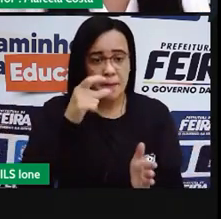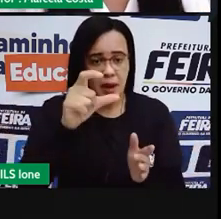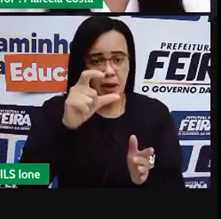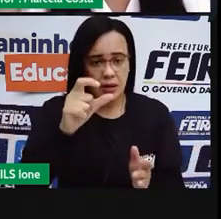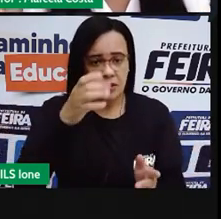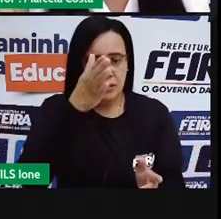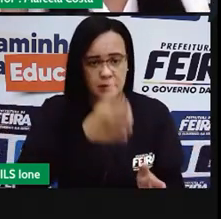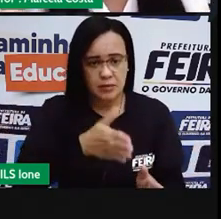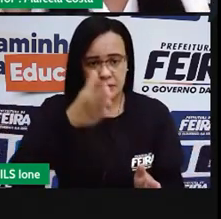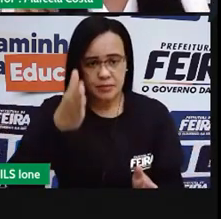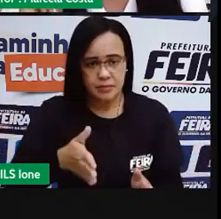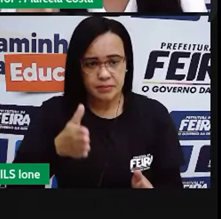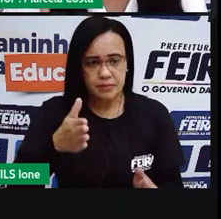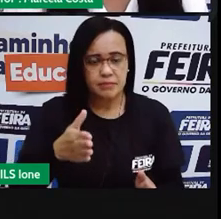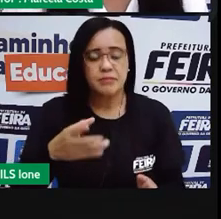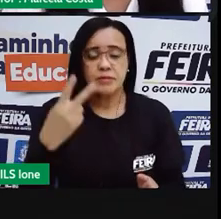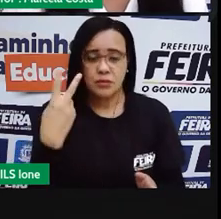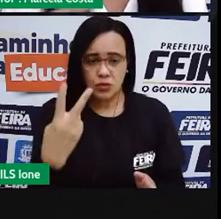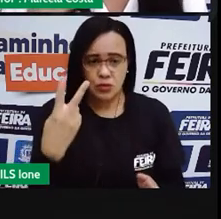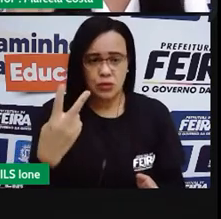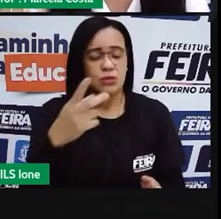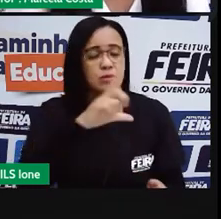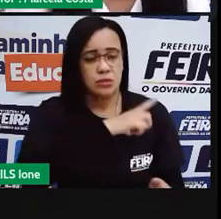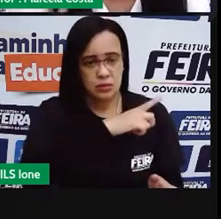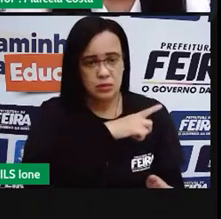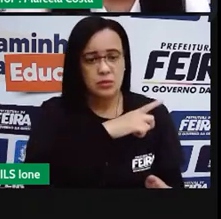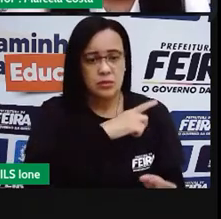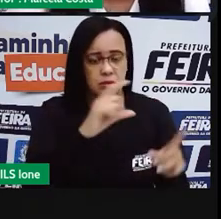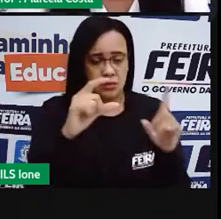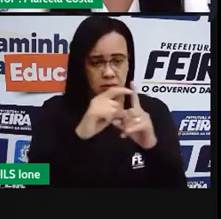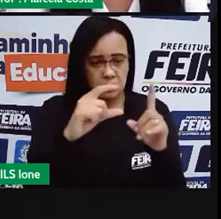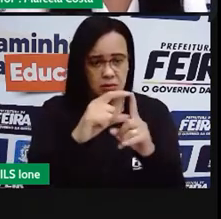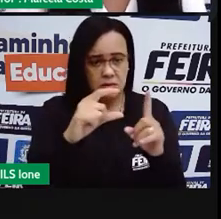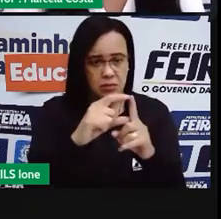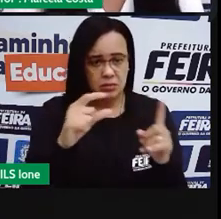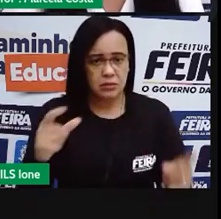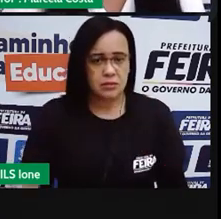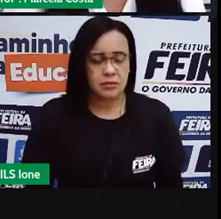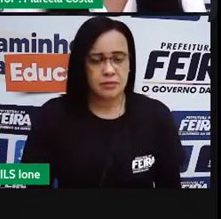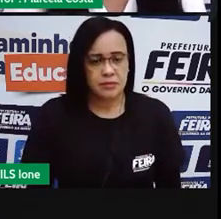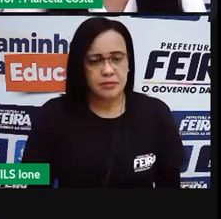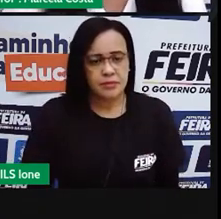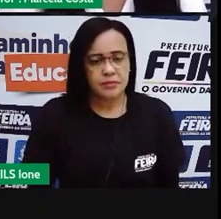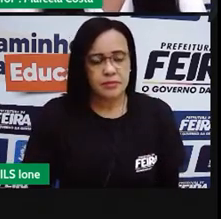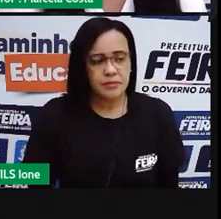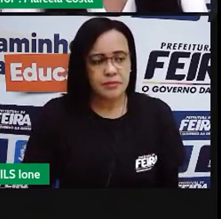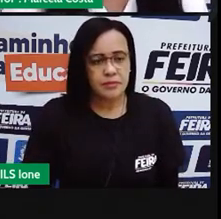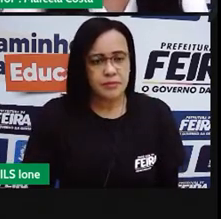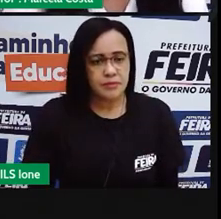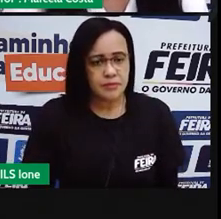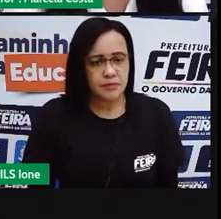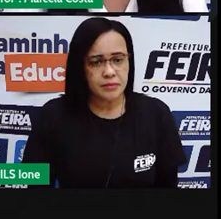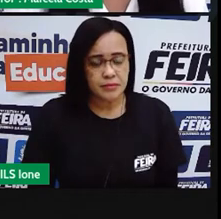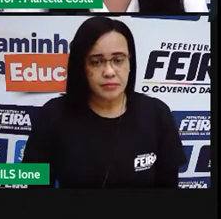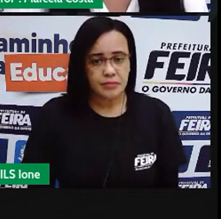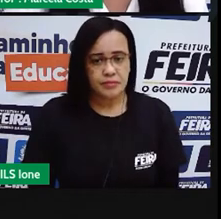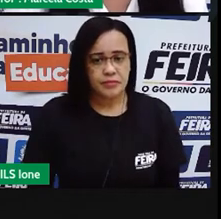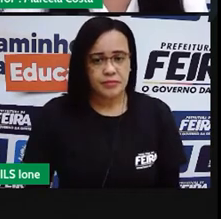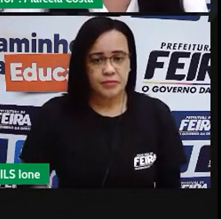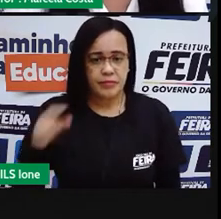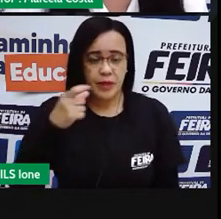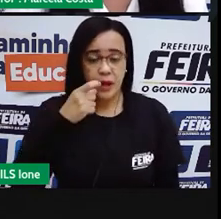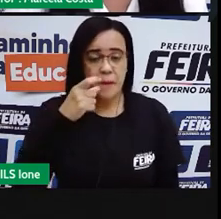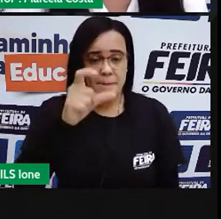São uma palavra de duas filas. Uma palavra curta. E ela aparece